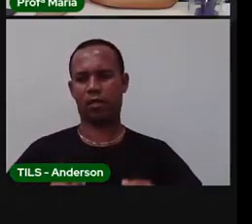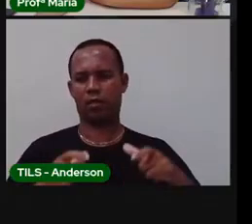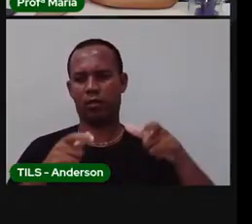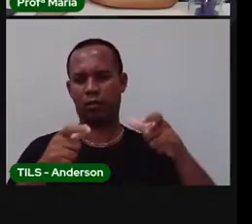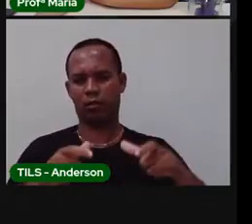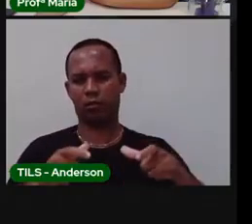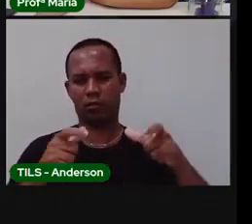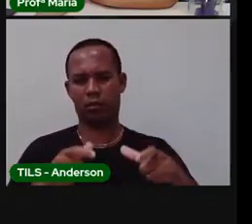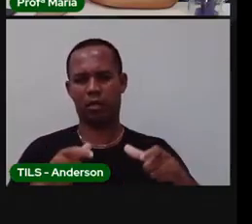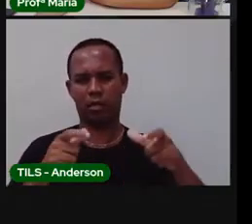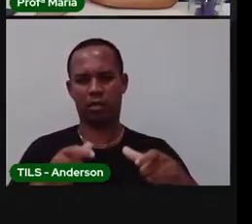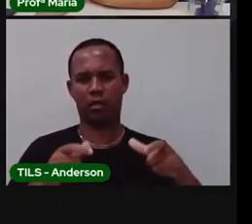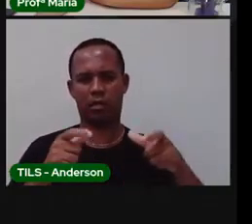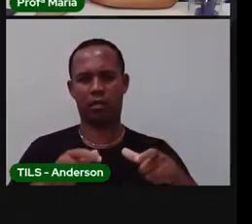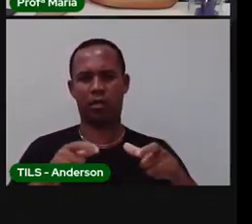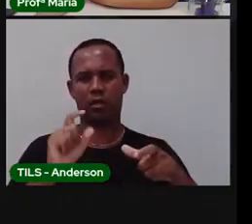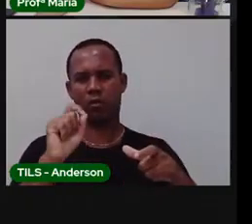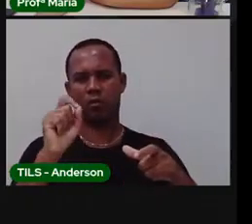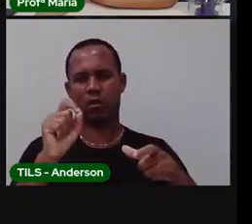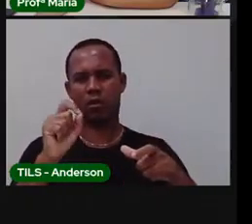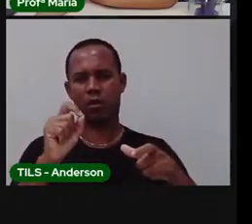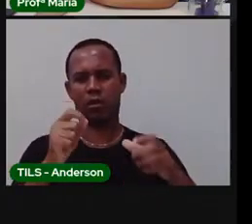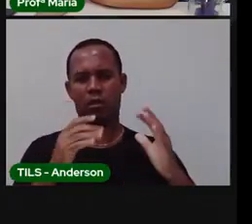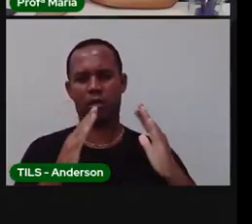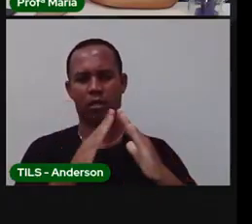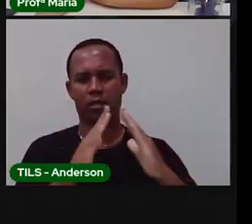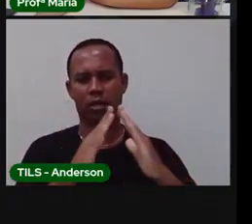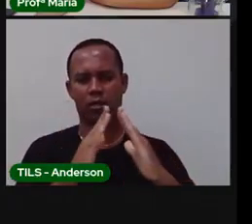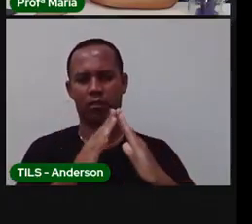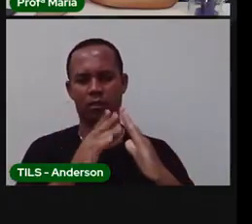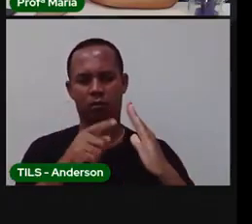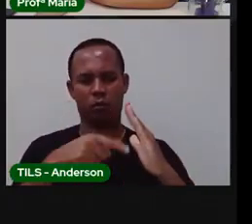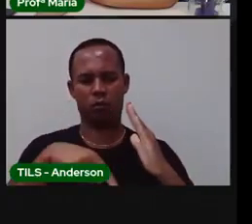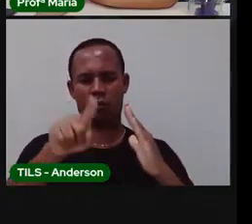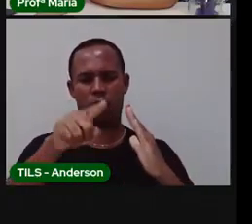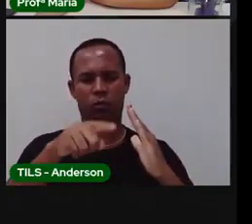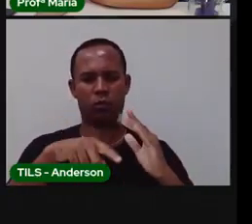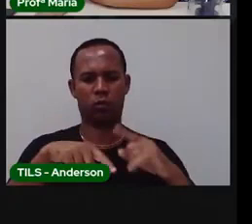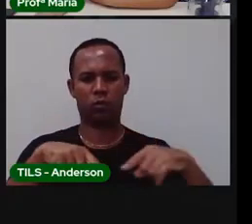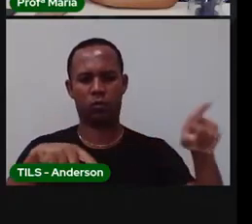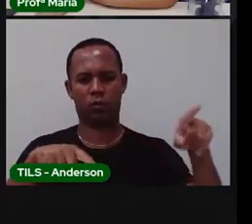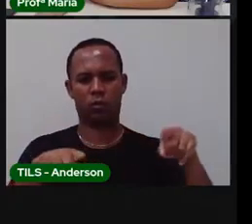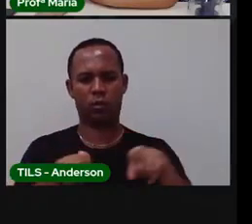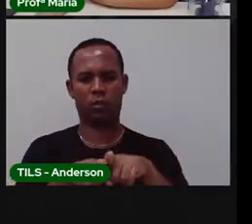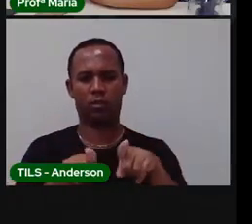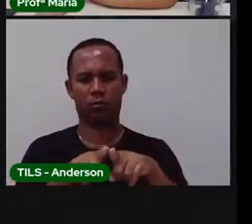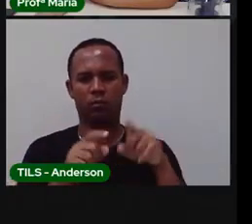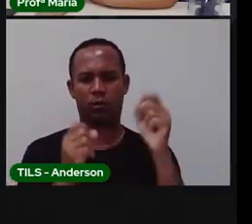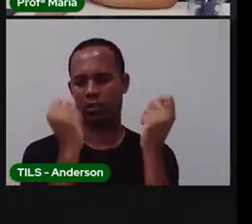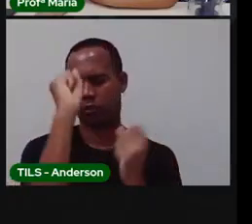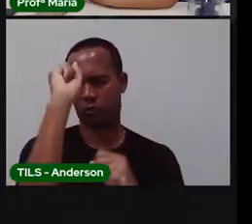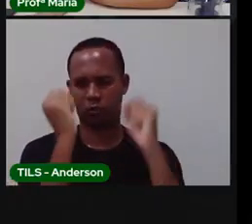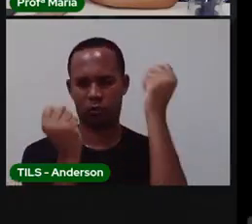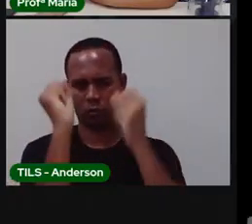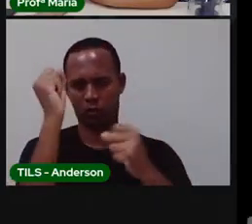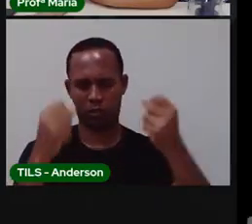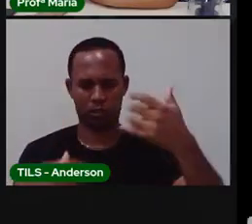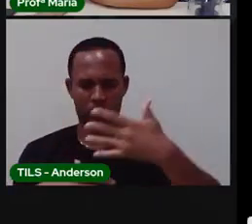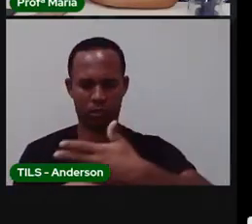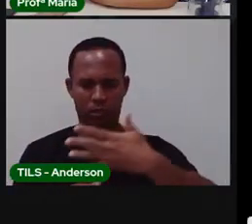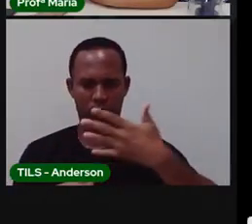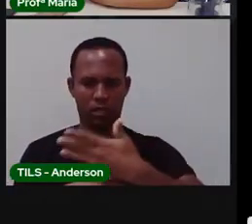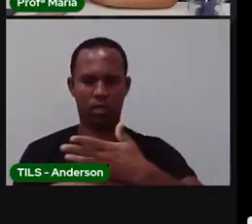de onde é distribuída para casas edifícios e indústrias da cidade por meio de uma rede